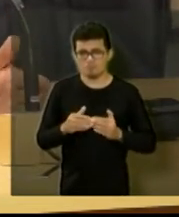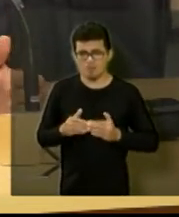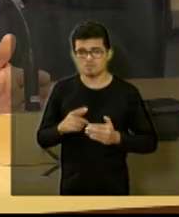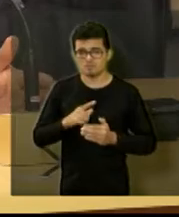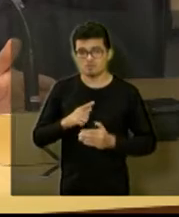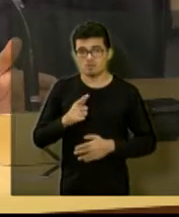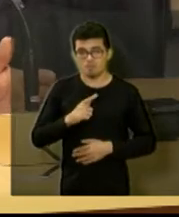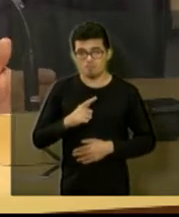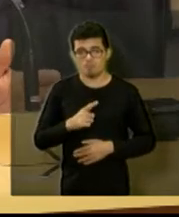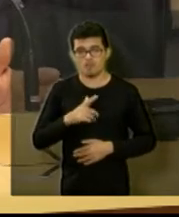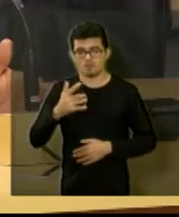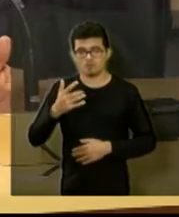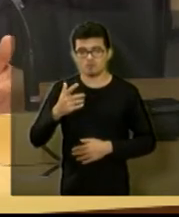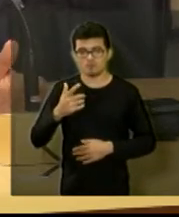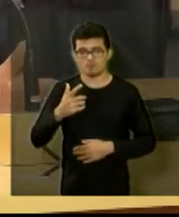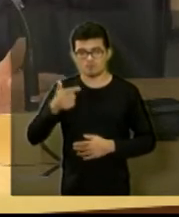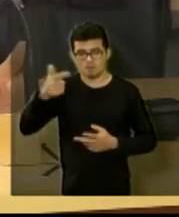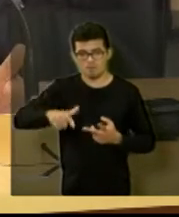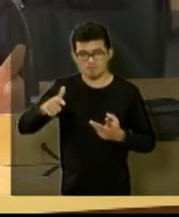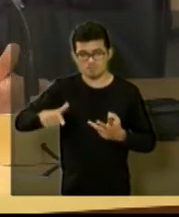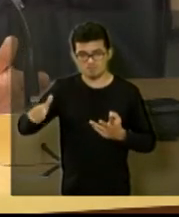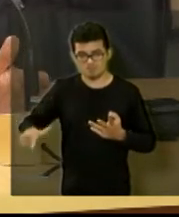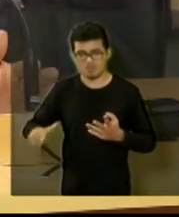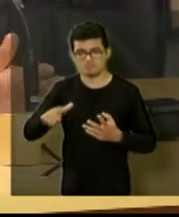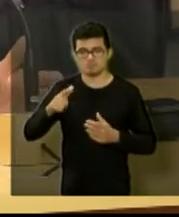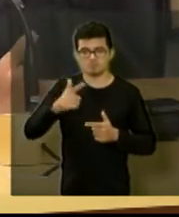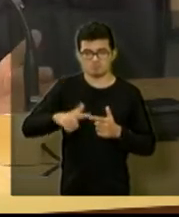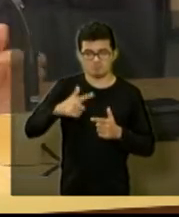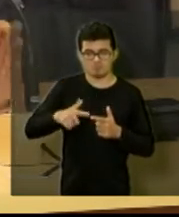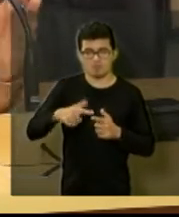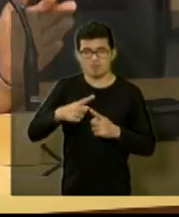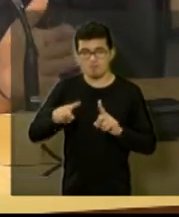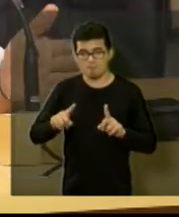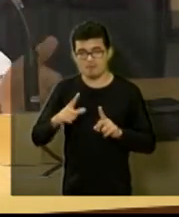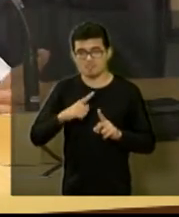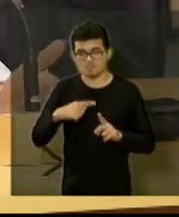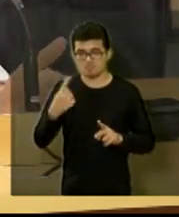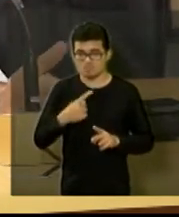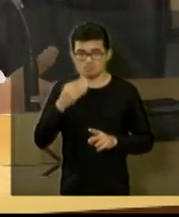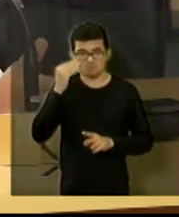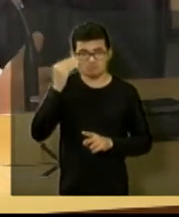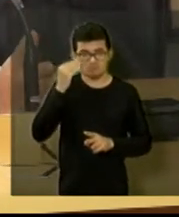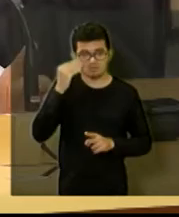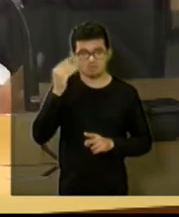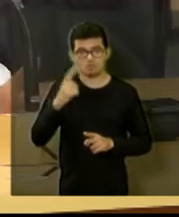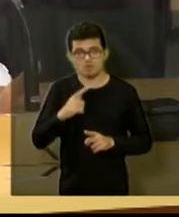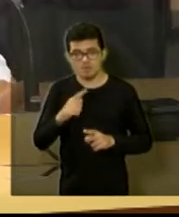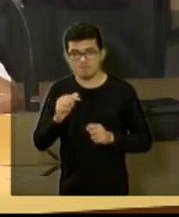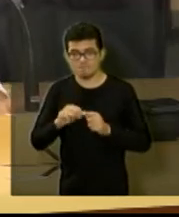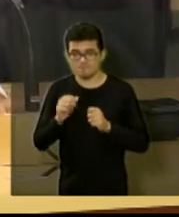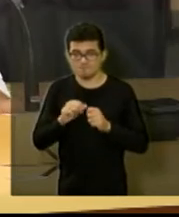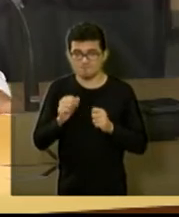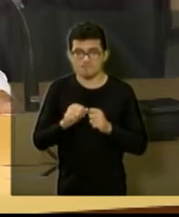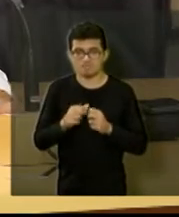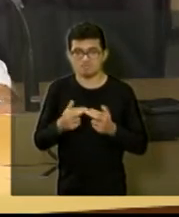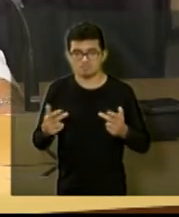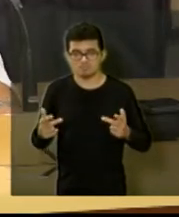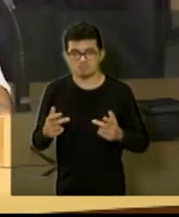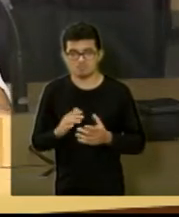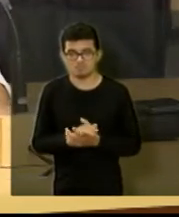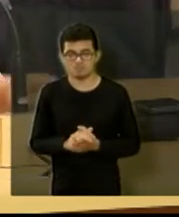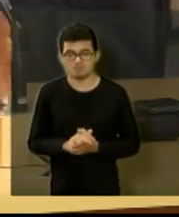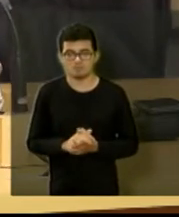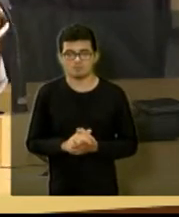entendeu as mais deficitárias mesmo agora do contrário a gente está tentando aí fazer não entendo